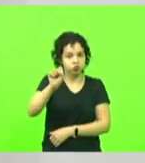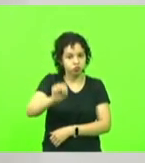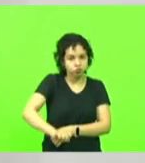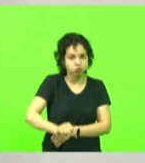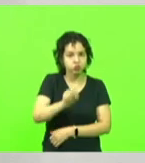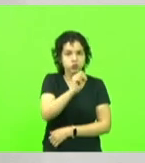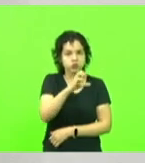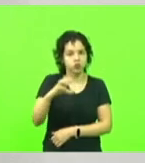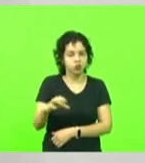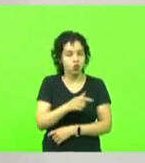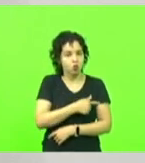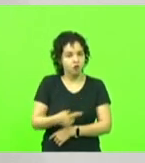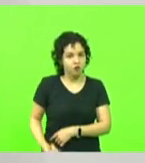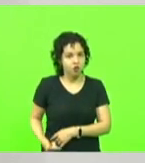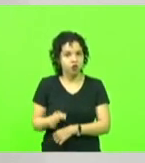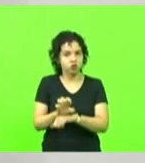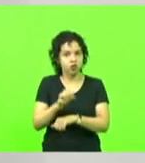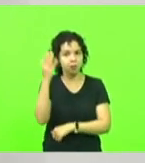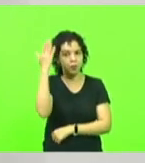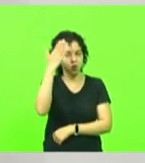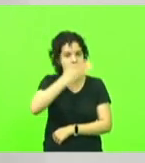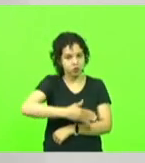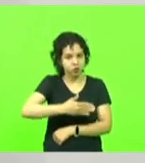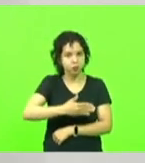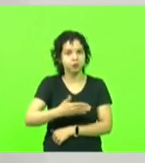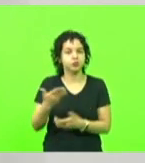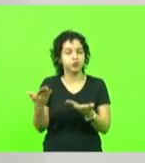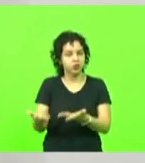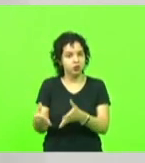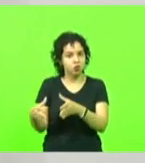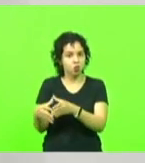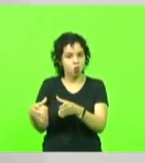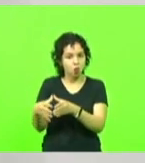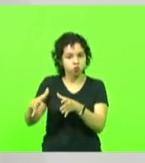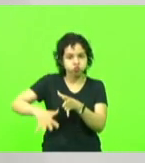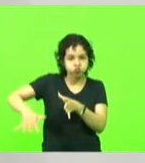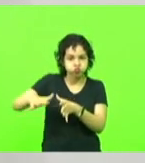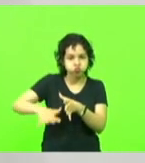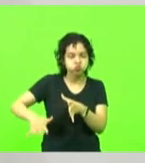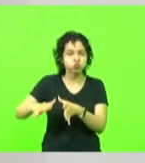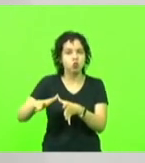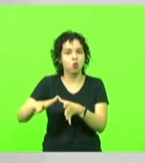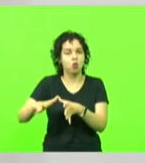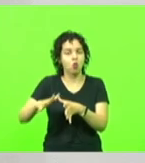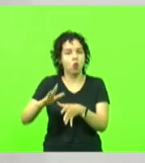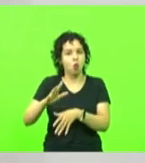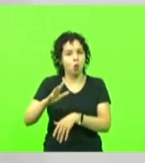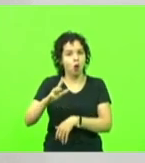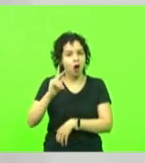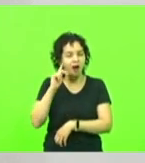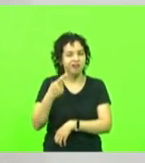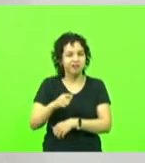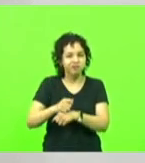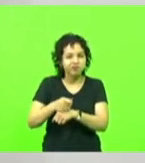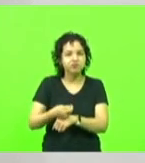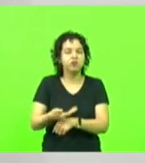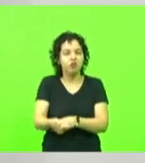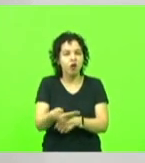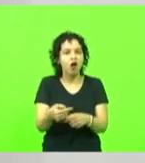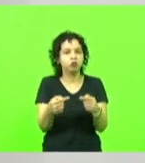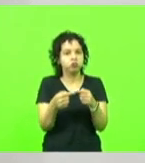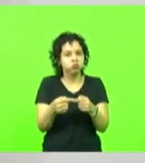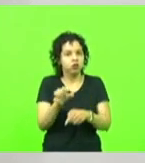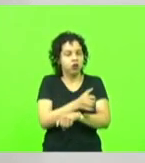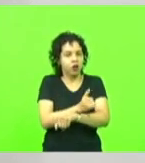governo do Estado prometeu alternativas para o setor carbonífero, que agora, mais do que nunca, devem estar alinhadas à estratégia global